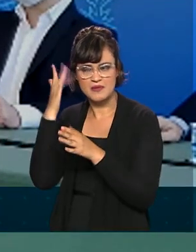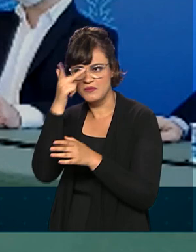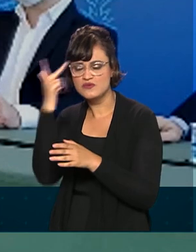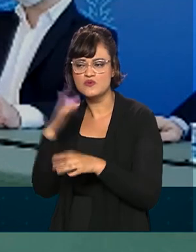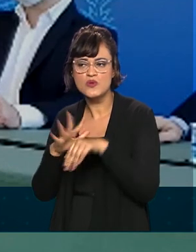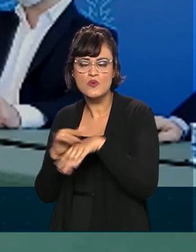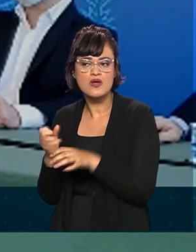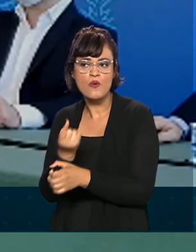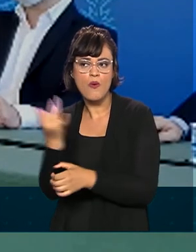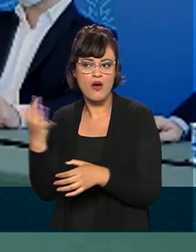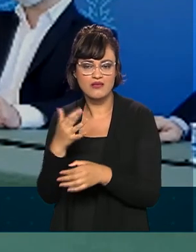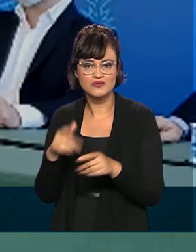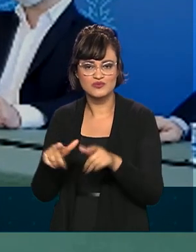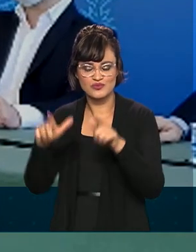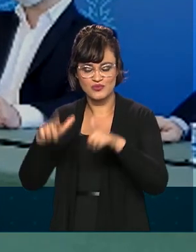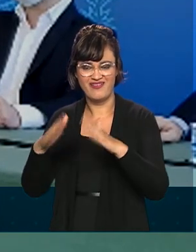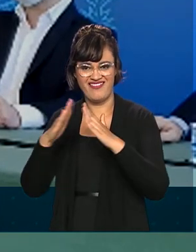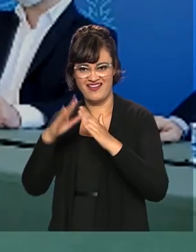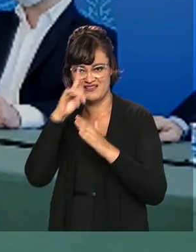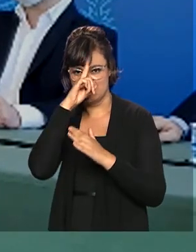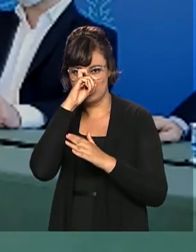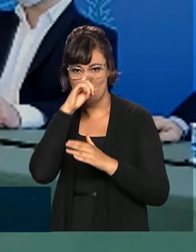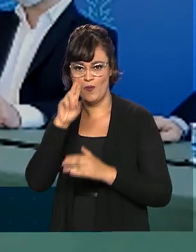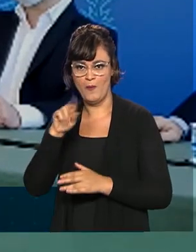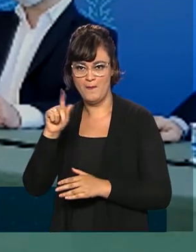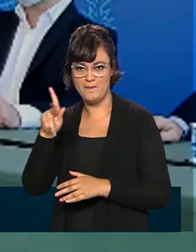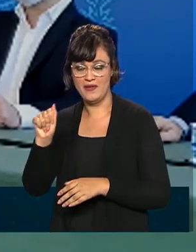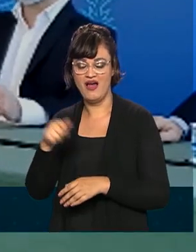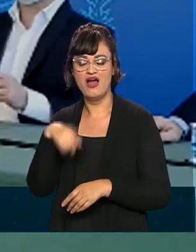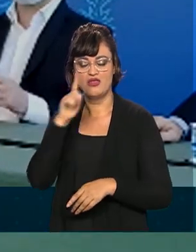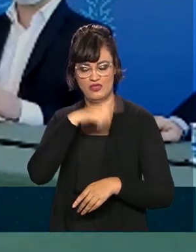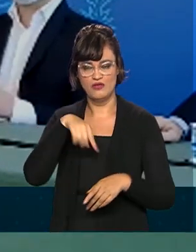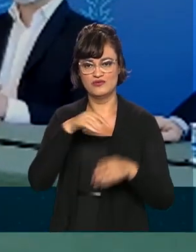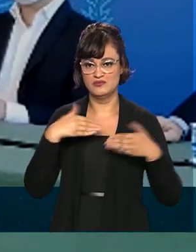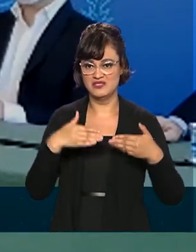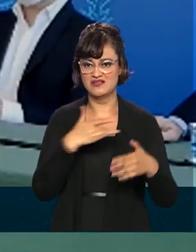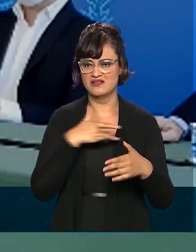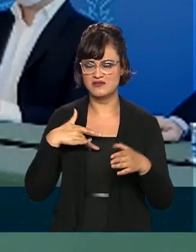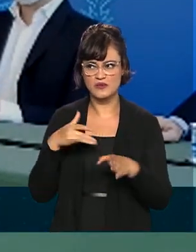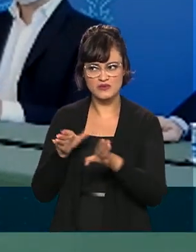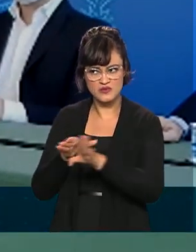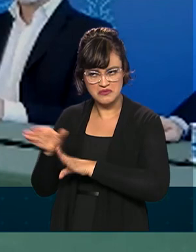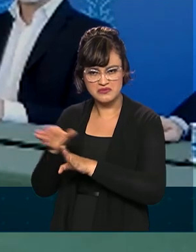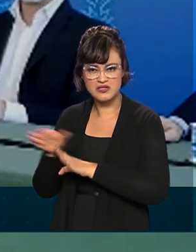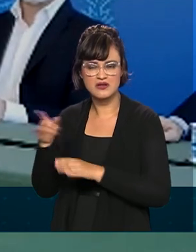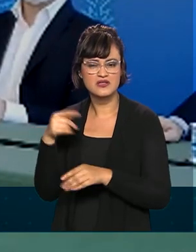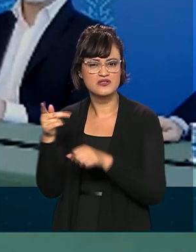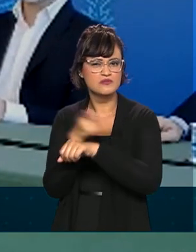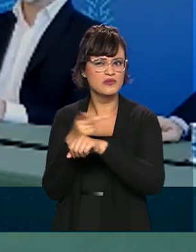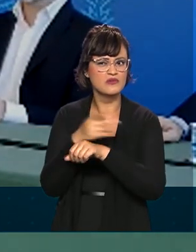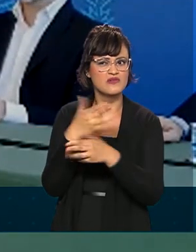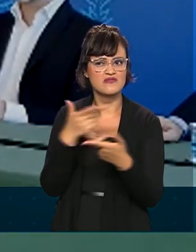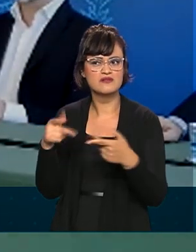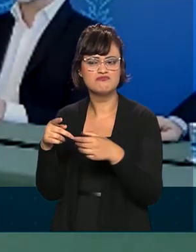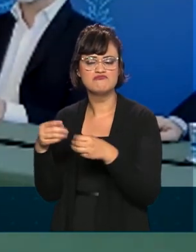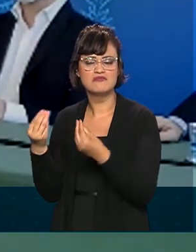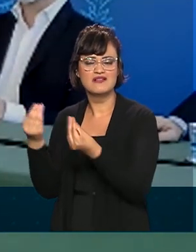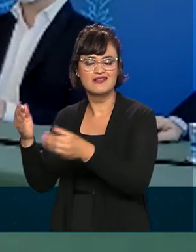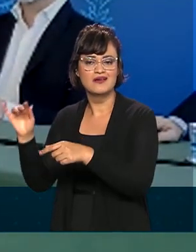saúde, na UPA ou nos hospitais, é a orientação do Ministério da Saúde e é onde nós estamos colocando recursos nos municípios.